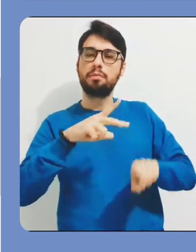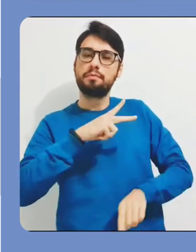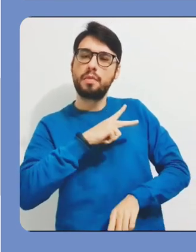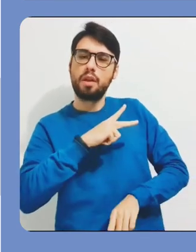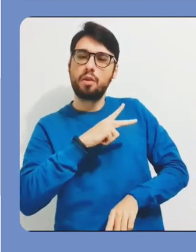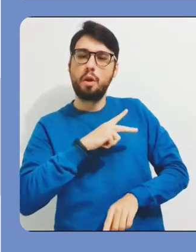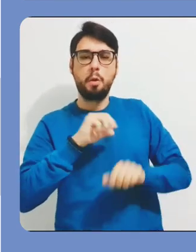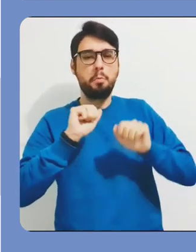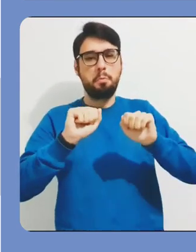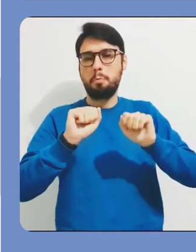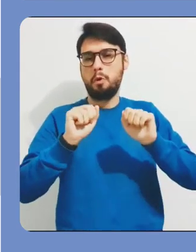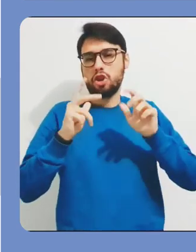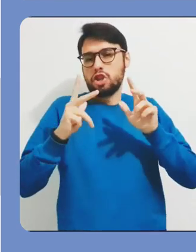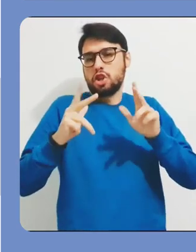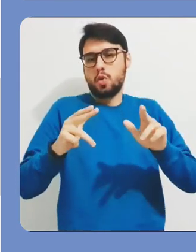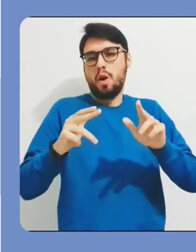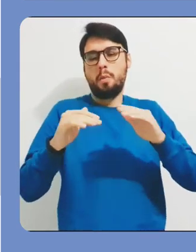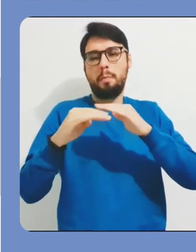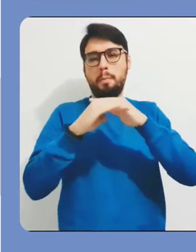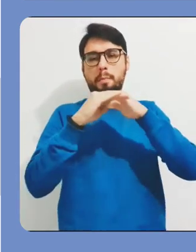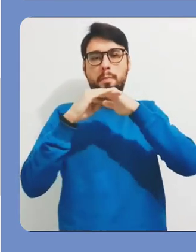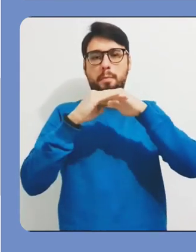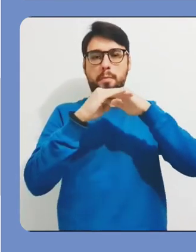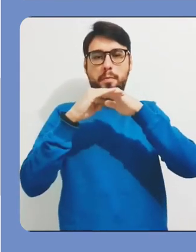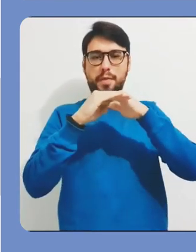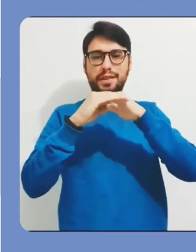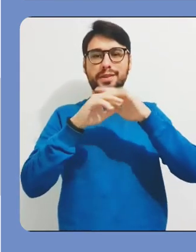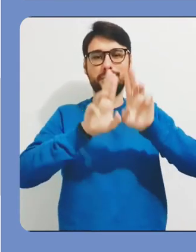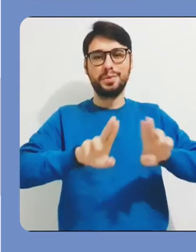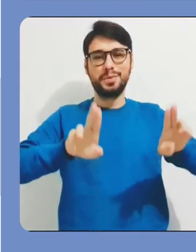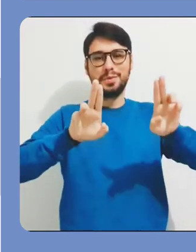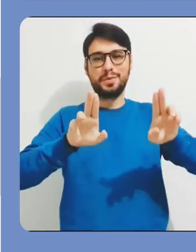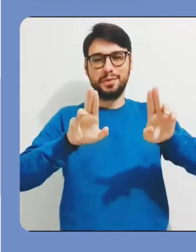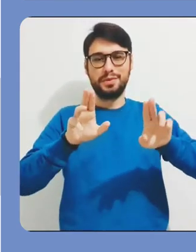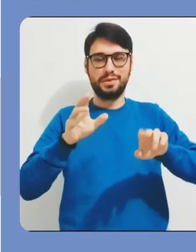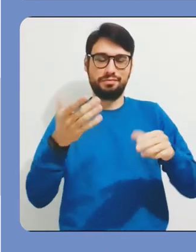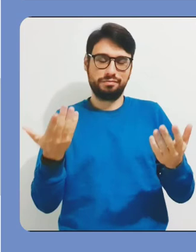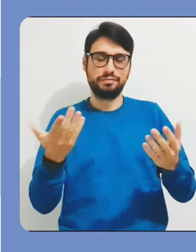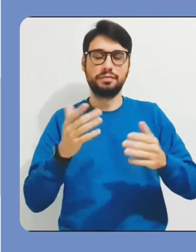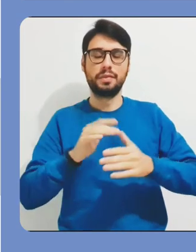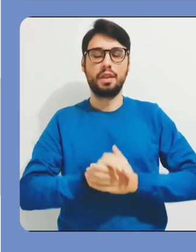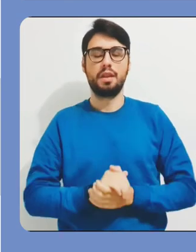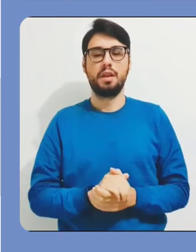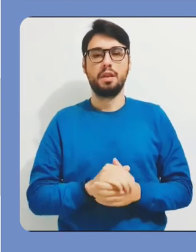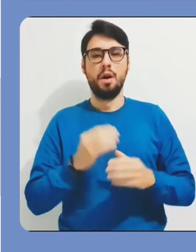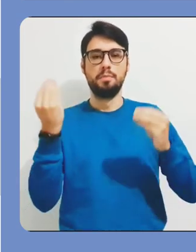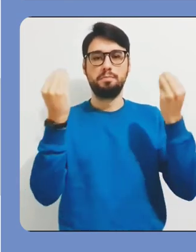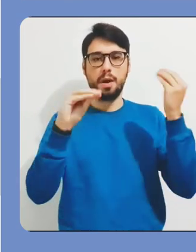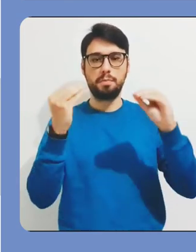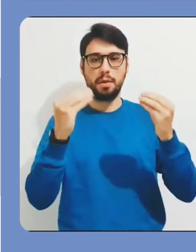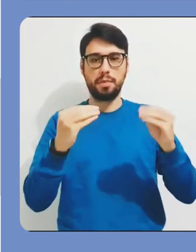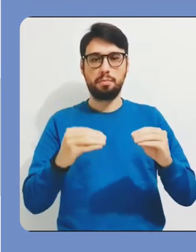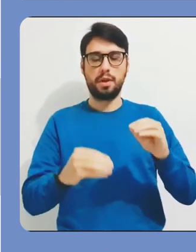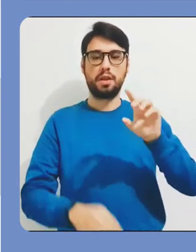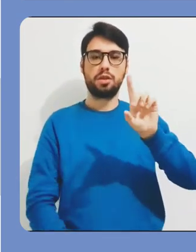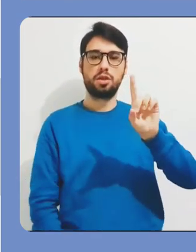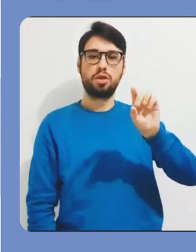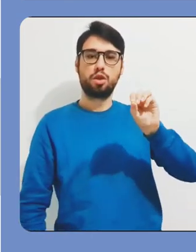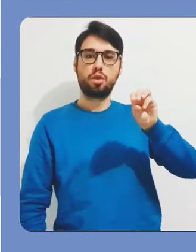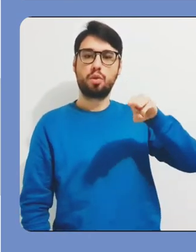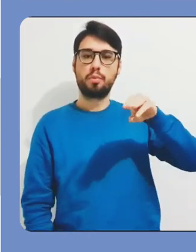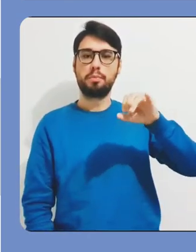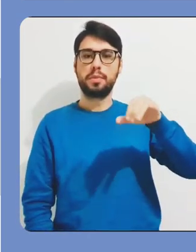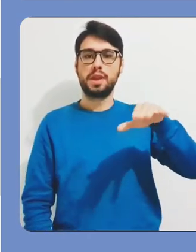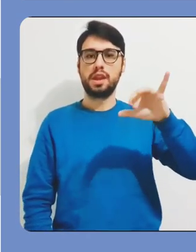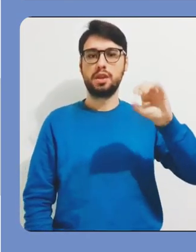Nas opções de idioma e privacidade, a gente pode deixar já nas próprias configurações padrão da criação de um novo site.